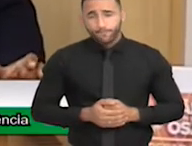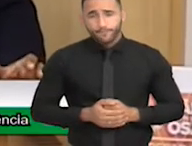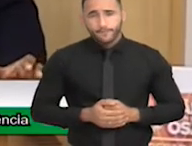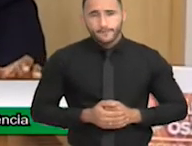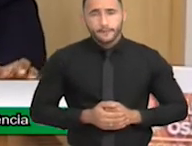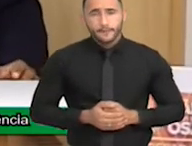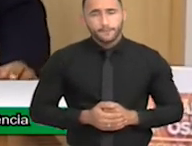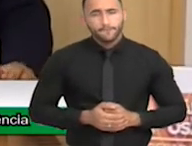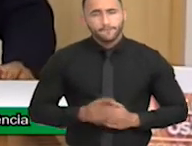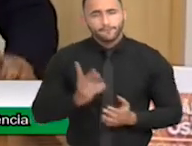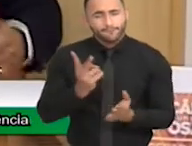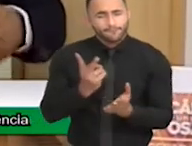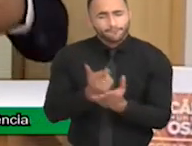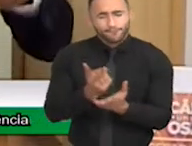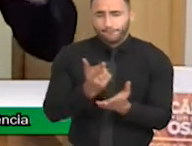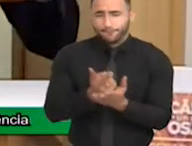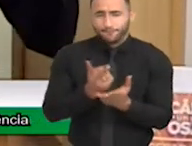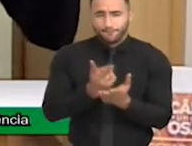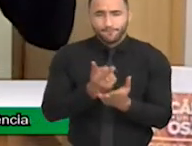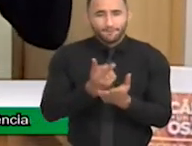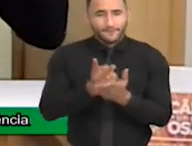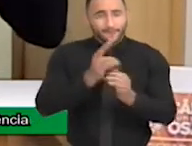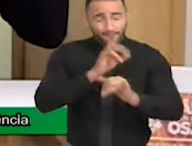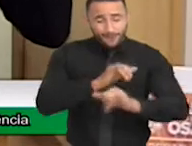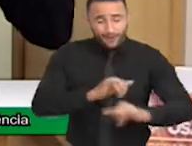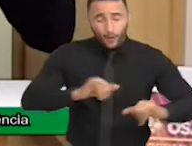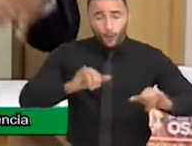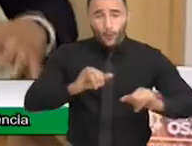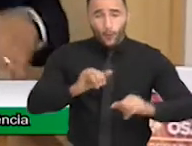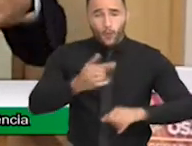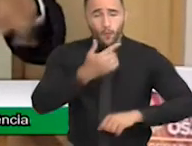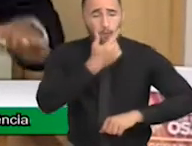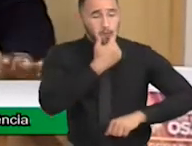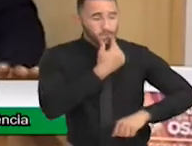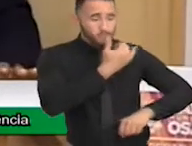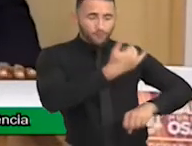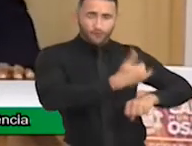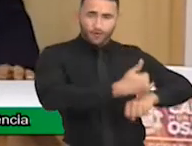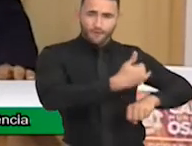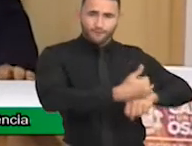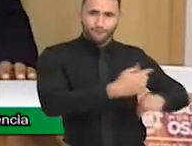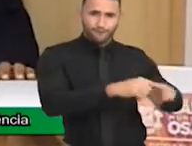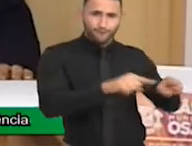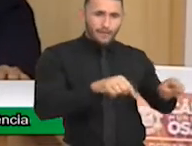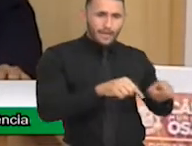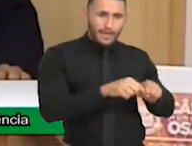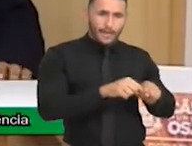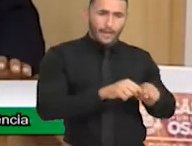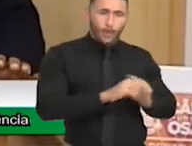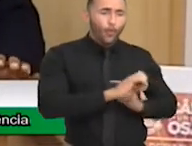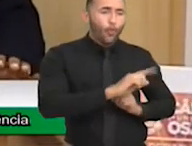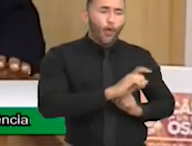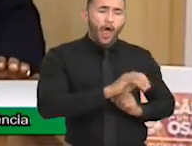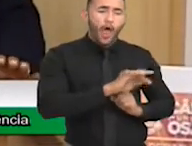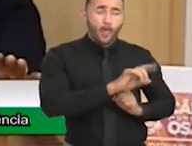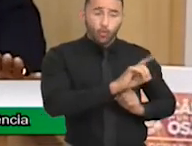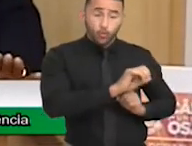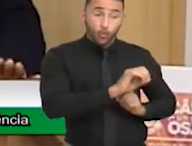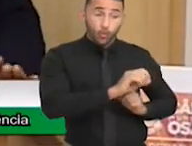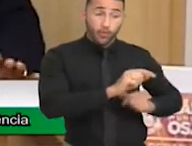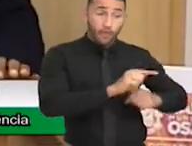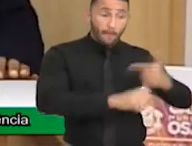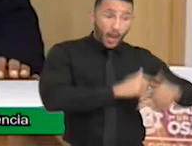sempre falei com o Eduardo, que é o meu chefe de gabinete, dá o máximo de atenção para tudo que você estiver fazendo e dá atenção para